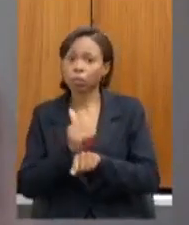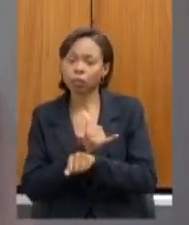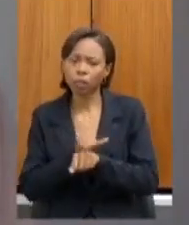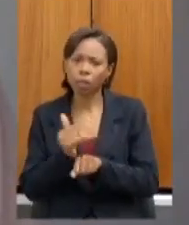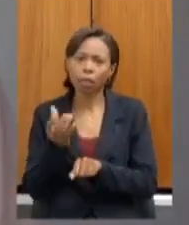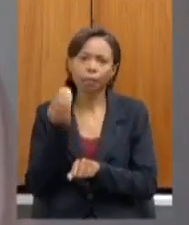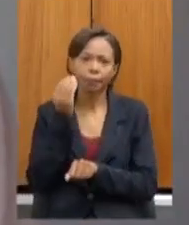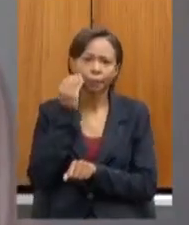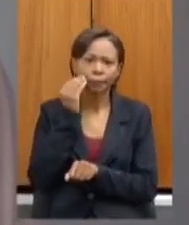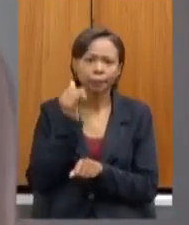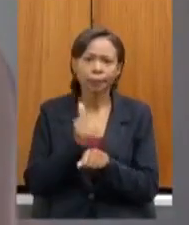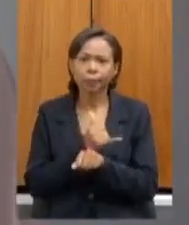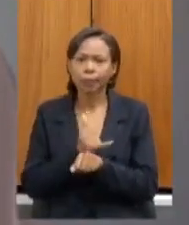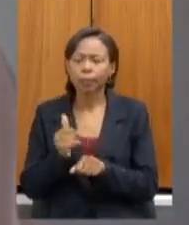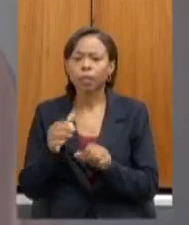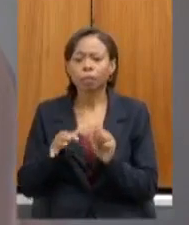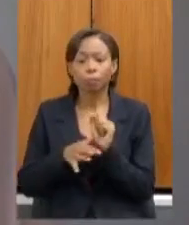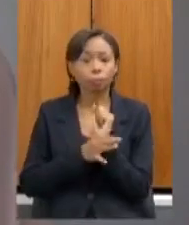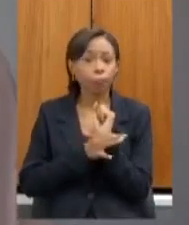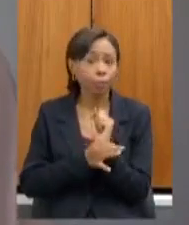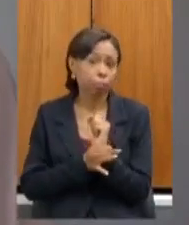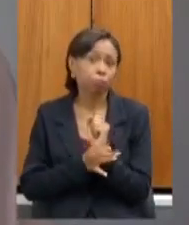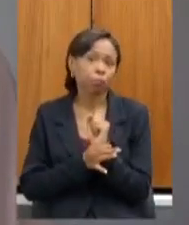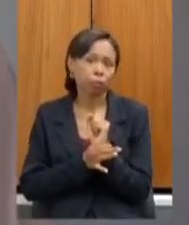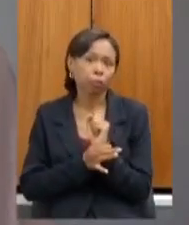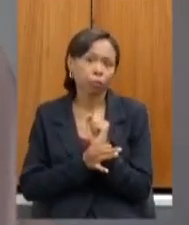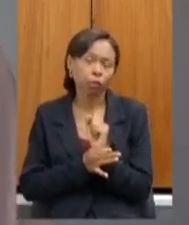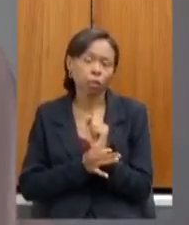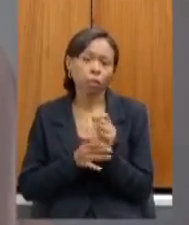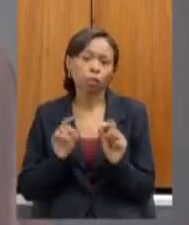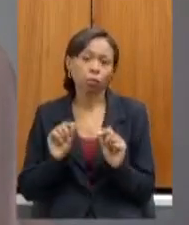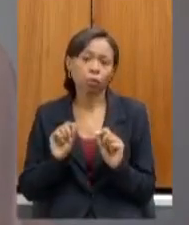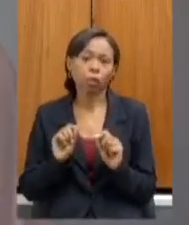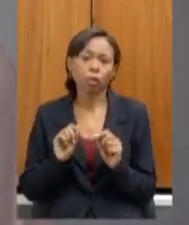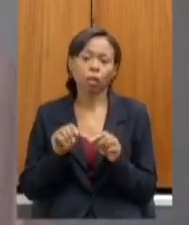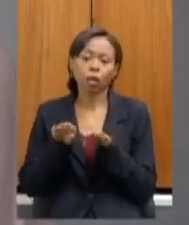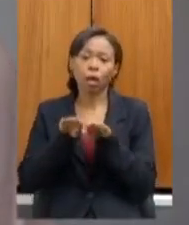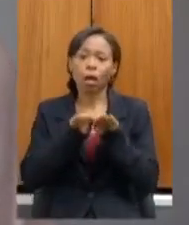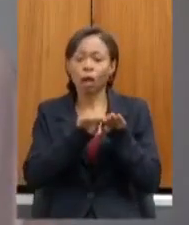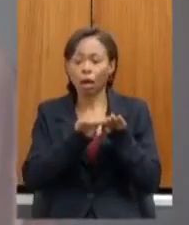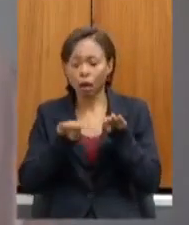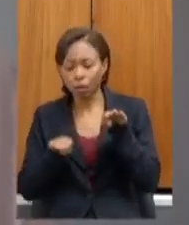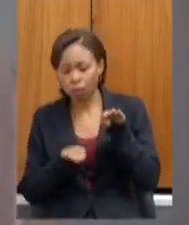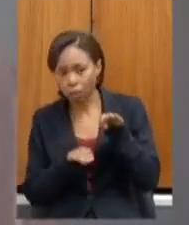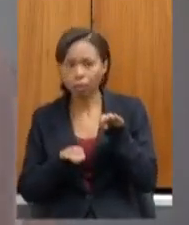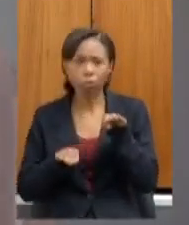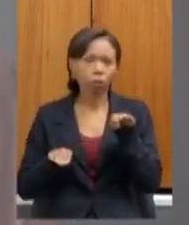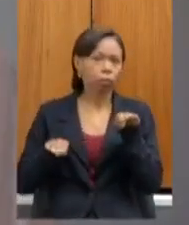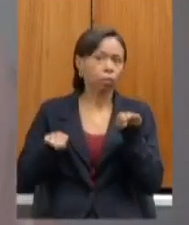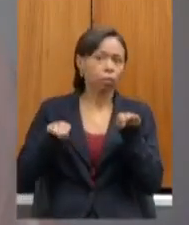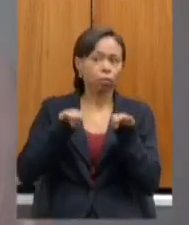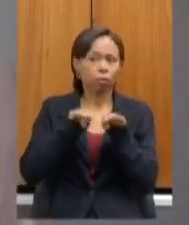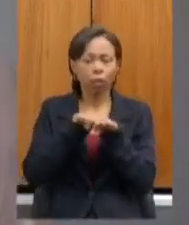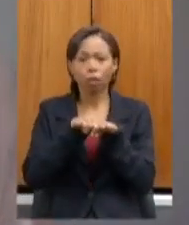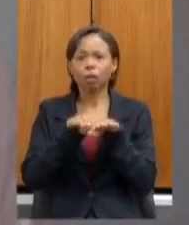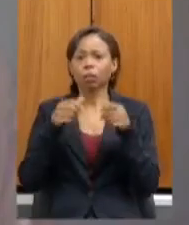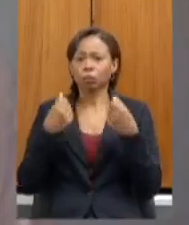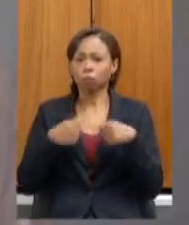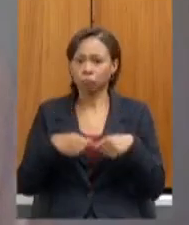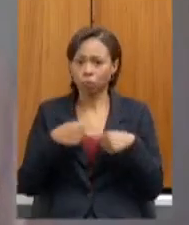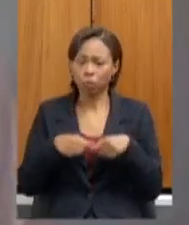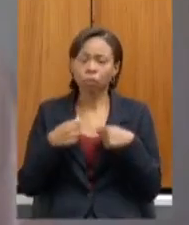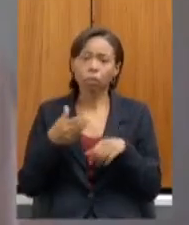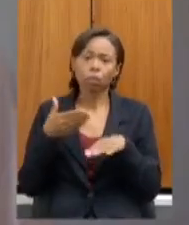falamos aqui de garantia de redução das desigualdades de garantia a equidade e